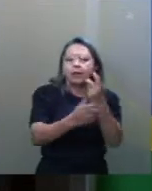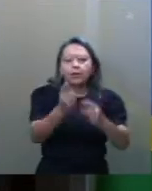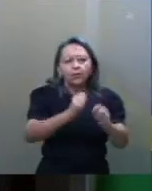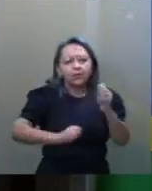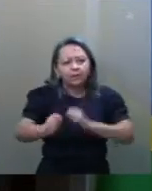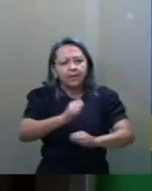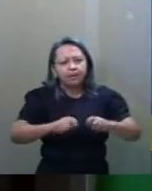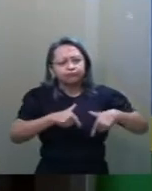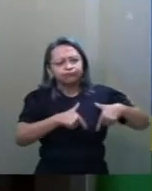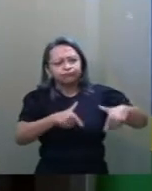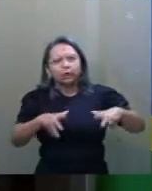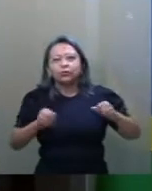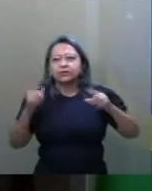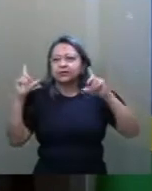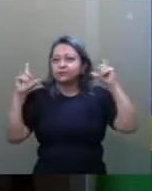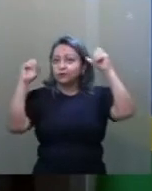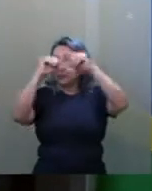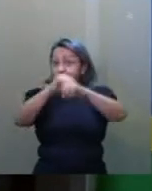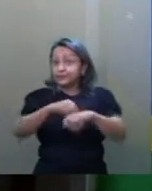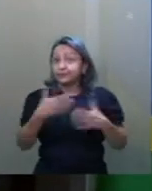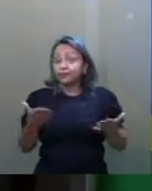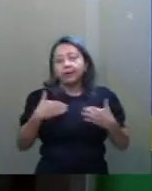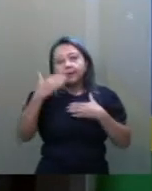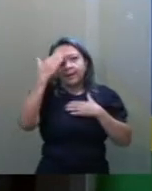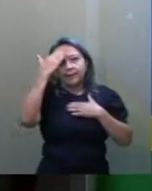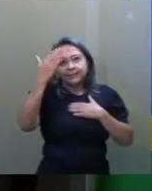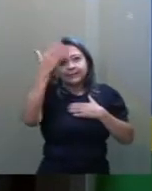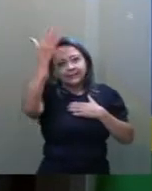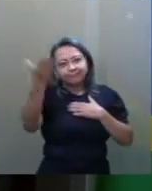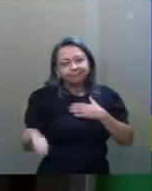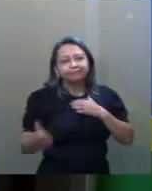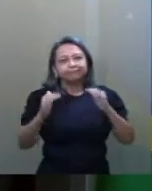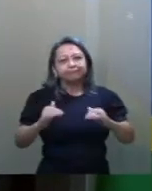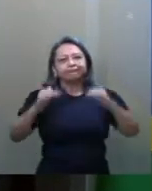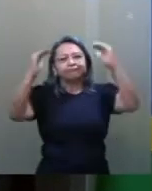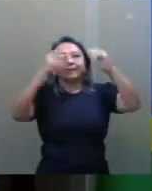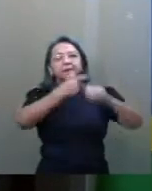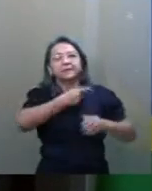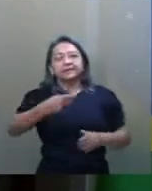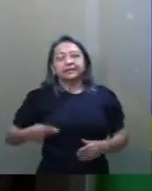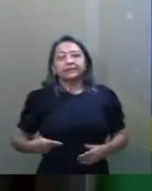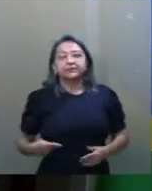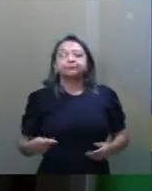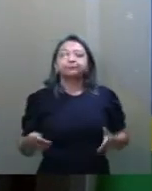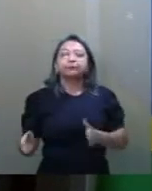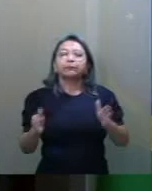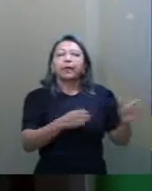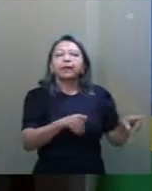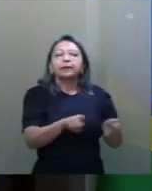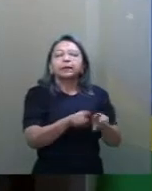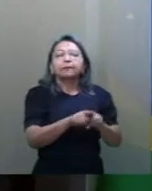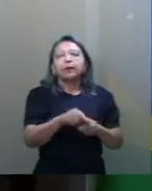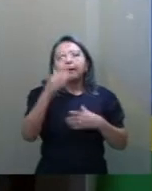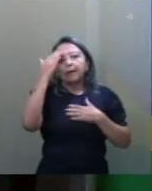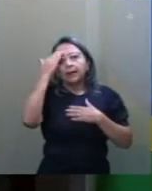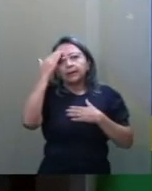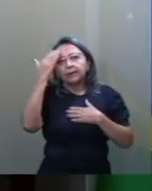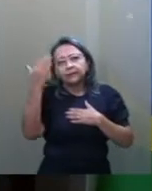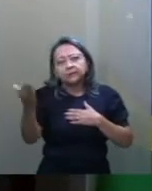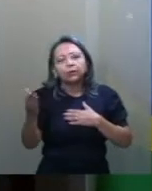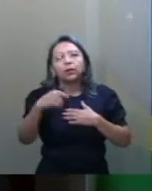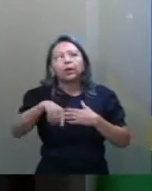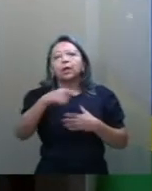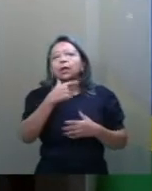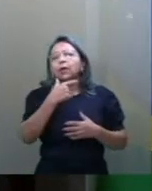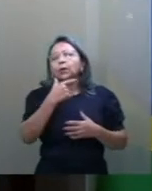enfrentar todas as dificuldades. Então, eu quero agradecer a vossa excelência, senhor presidente. Quero também, senhor presidente, agradecer os